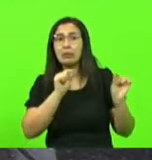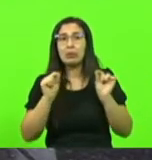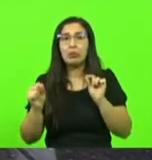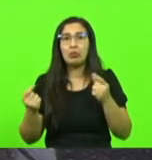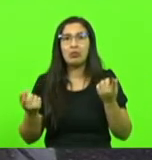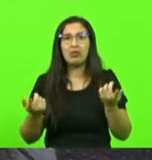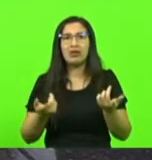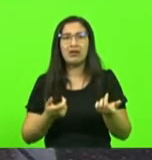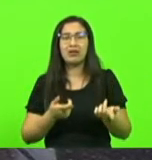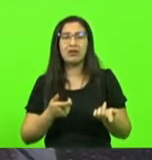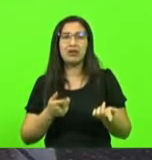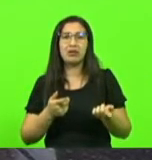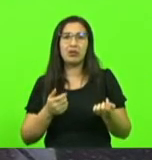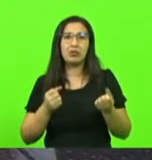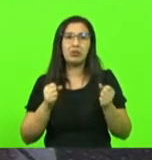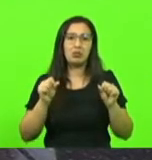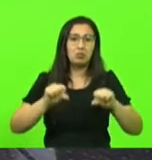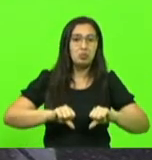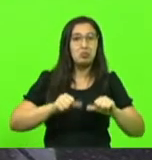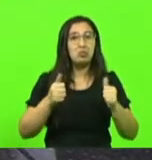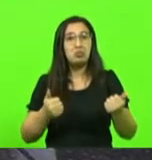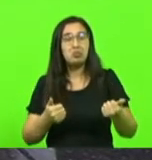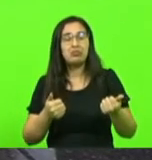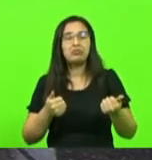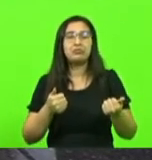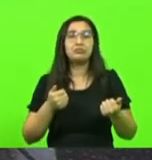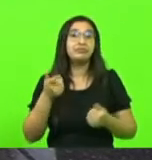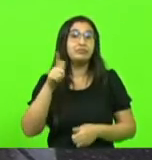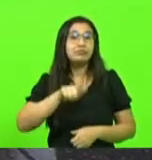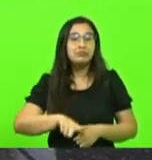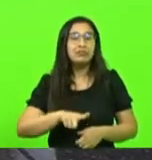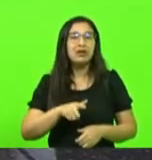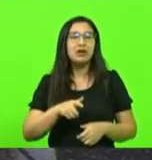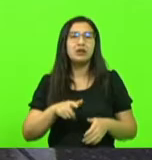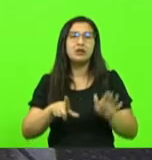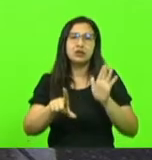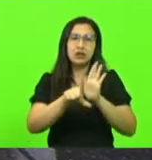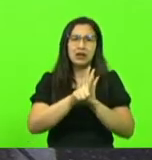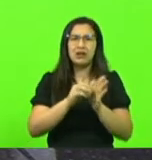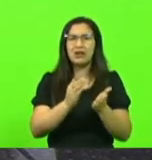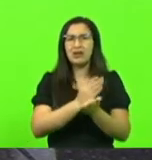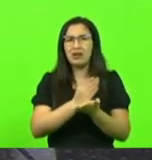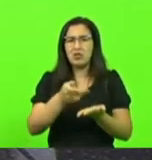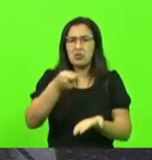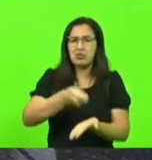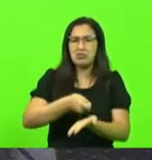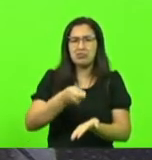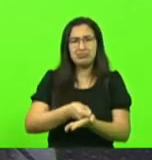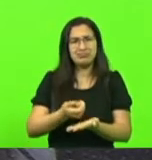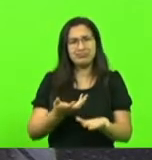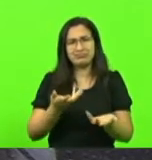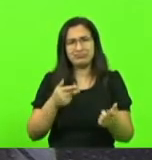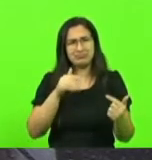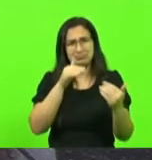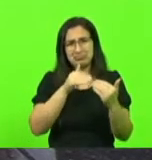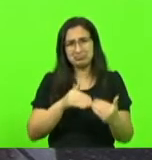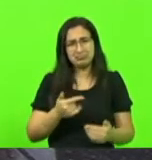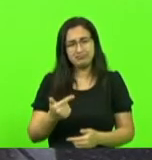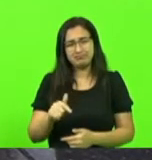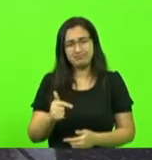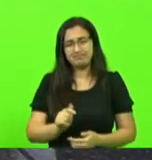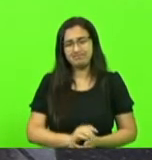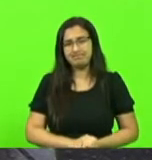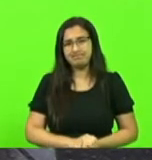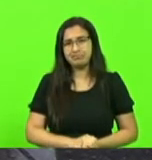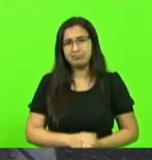menos, muito mais, contra qualquer tipo de sanção aos não vacinados. E me